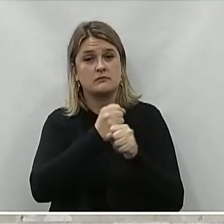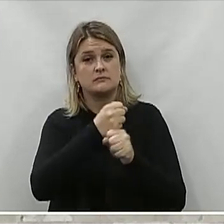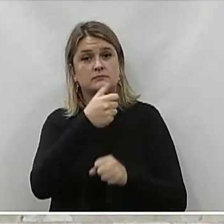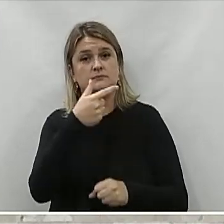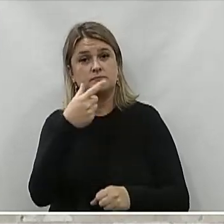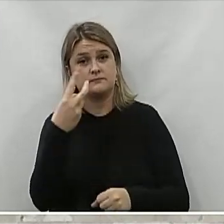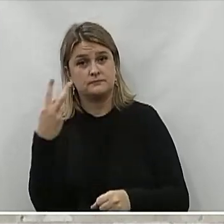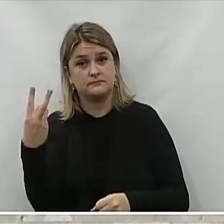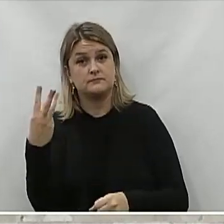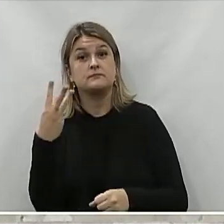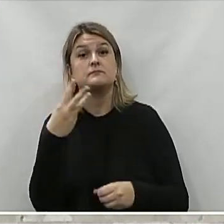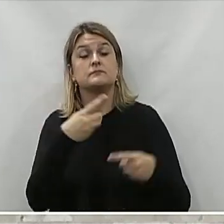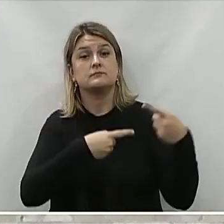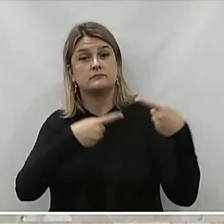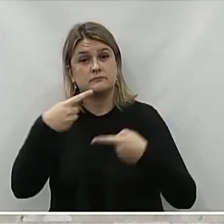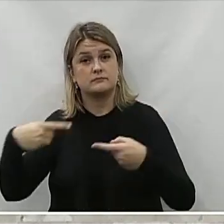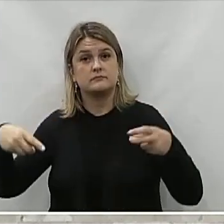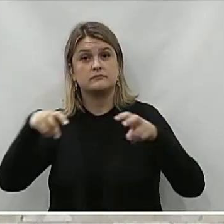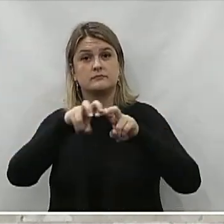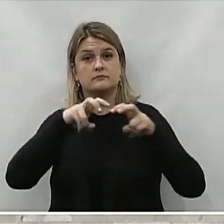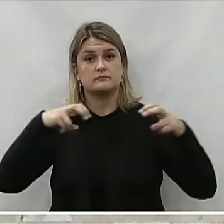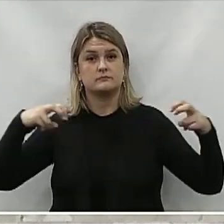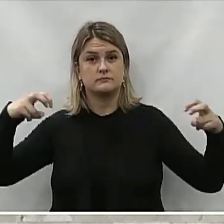Para apreciação do plenário